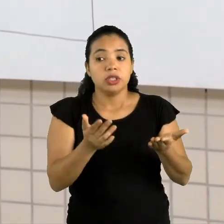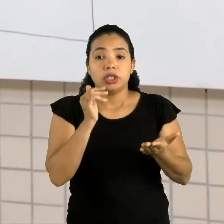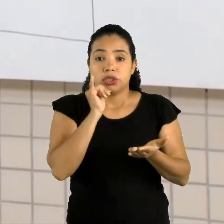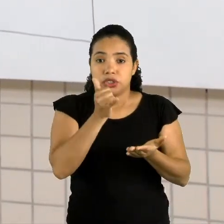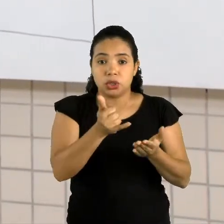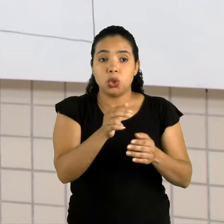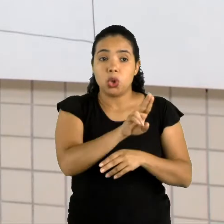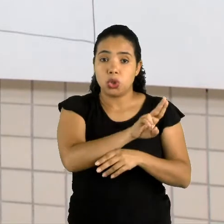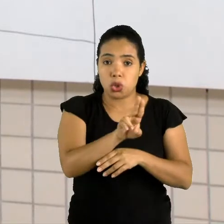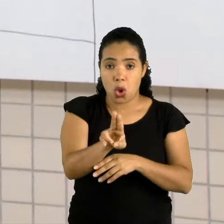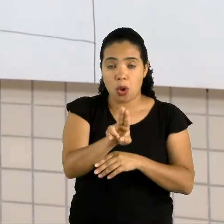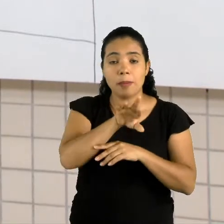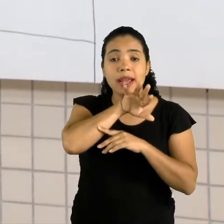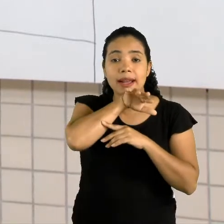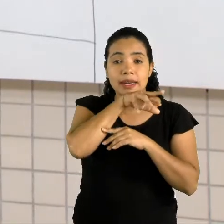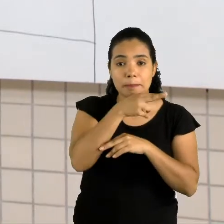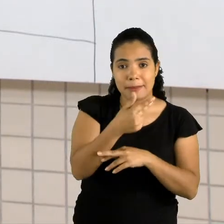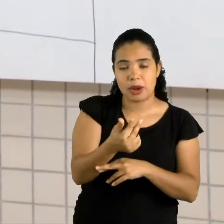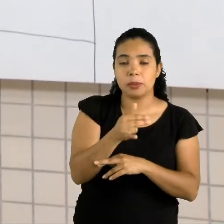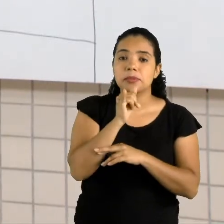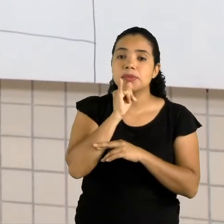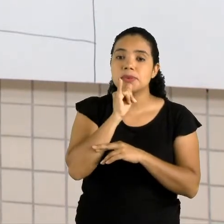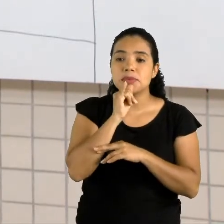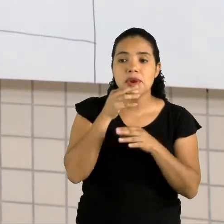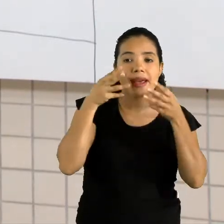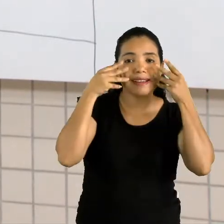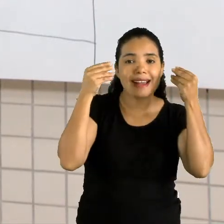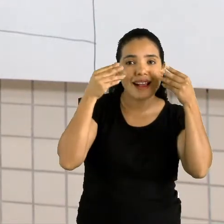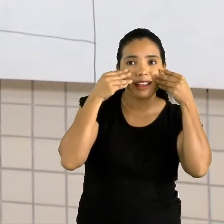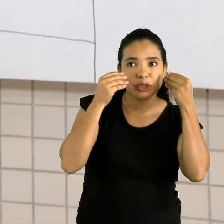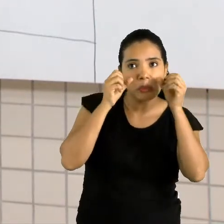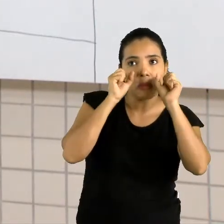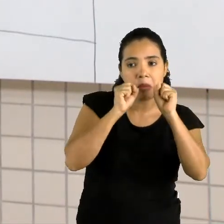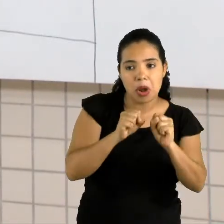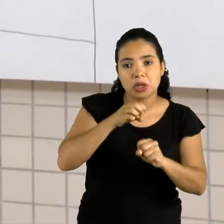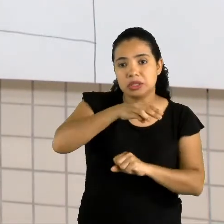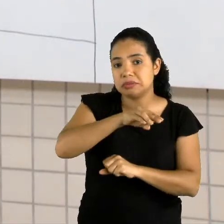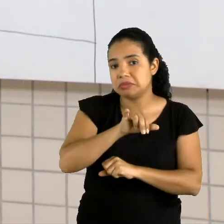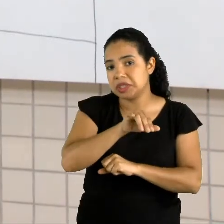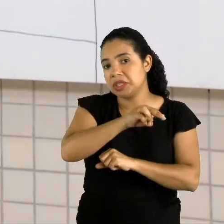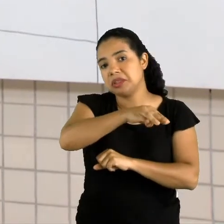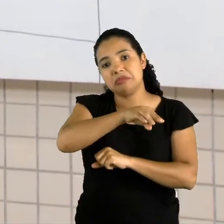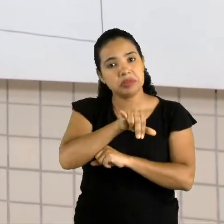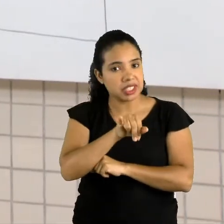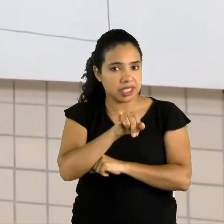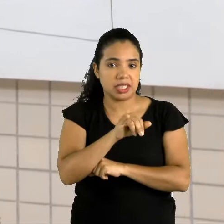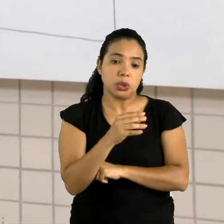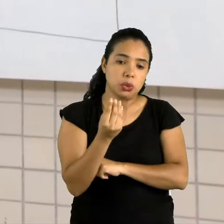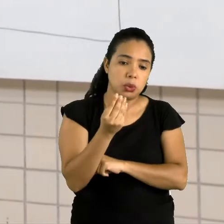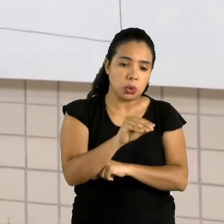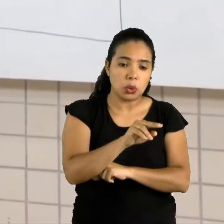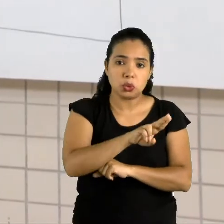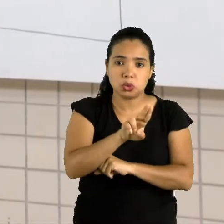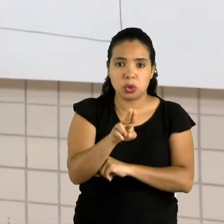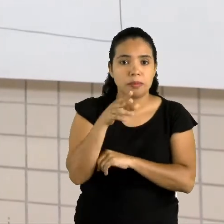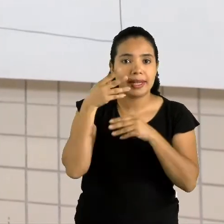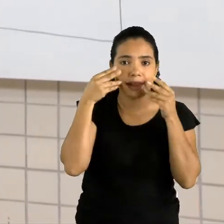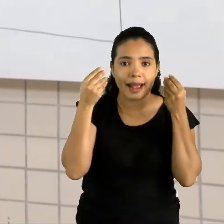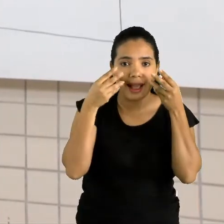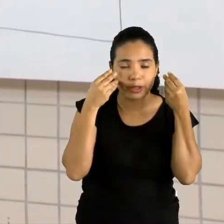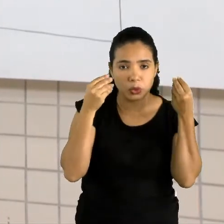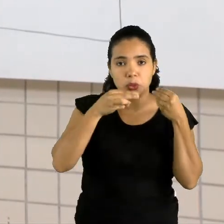nome de um animal, por exemplo. Aquele gato lá pode se chamar Mimi. Então, Mimi, eu vou escrever,